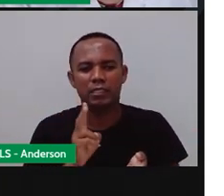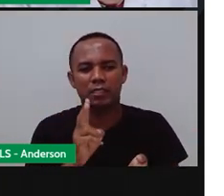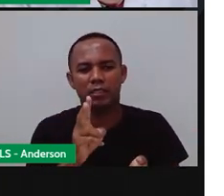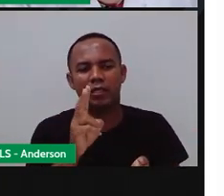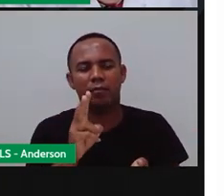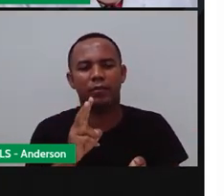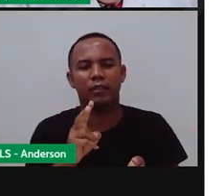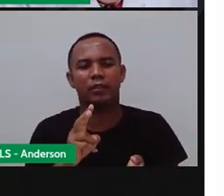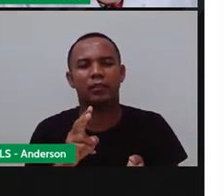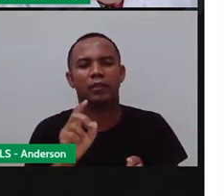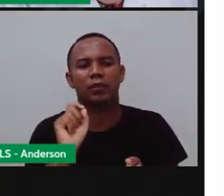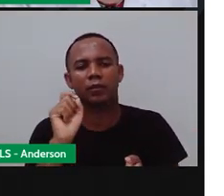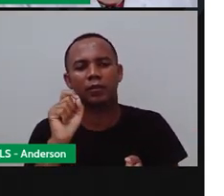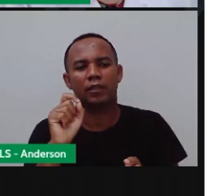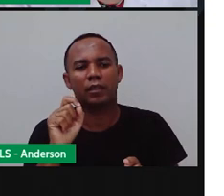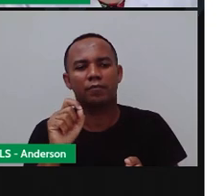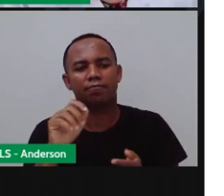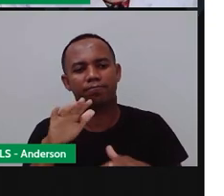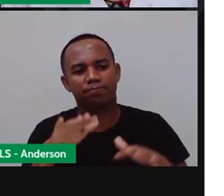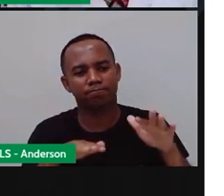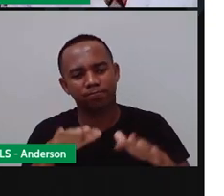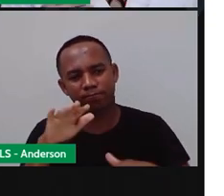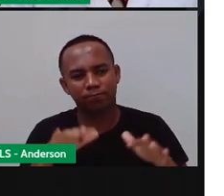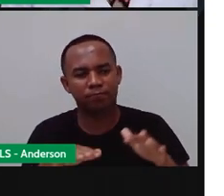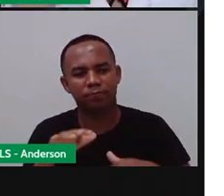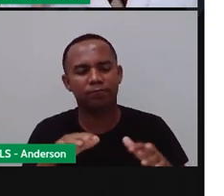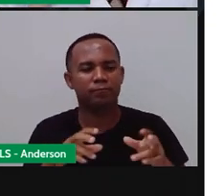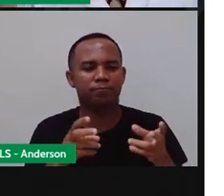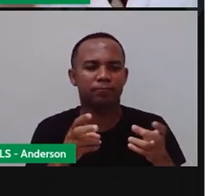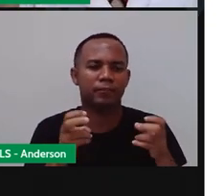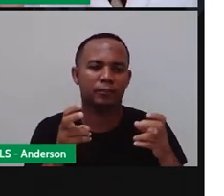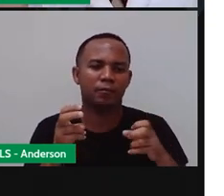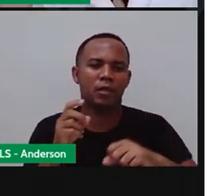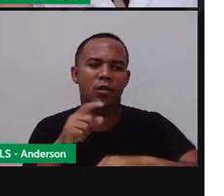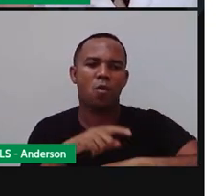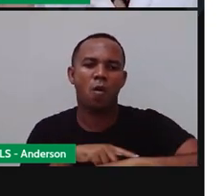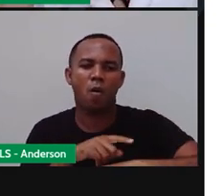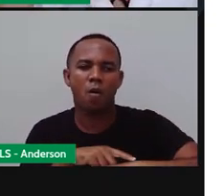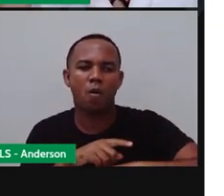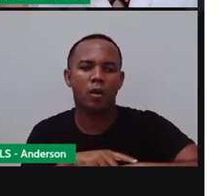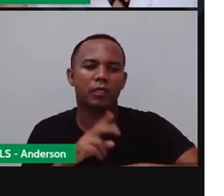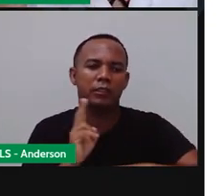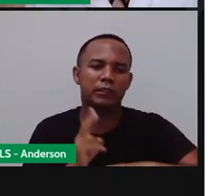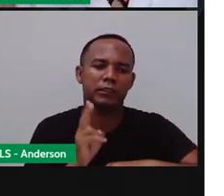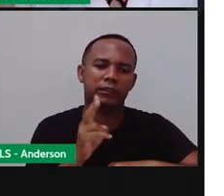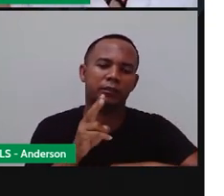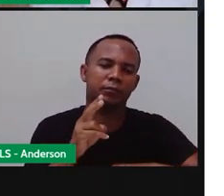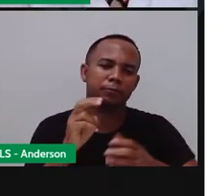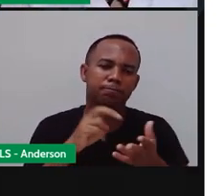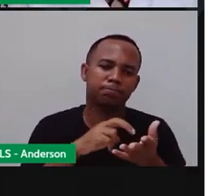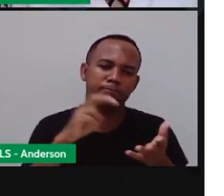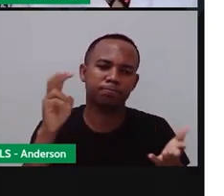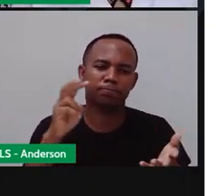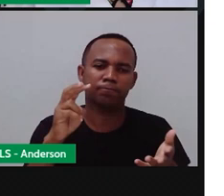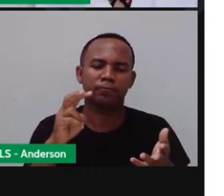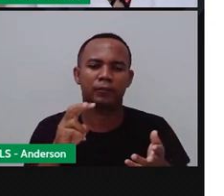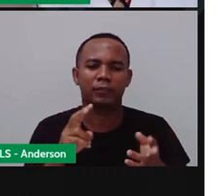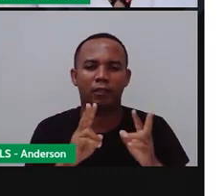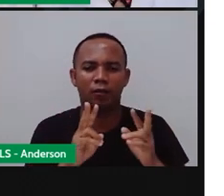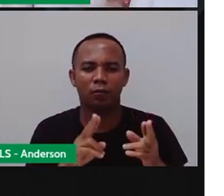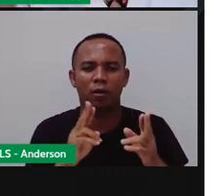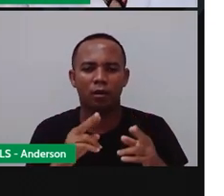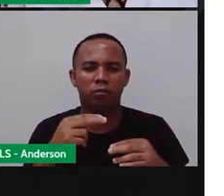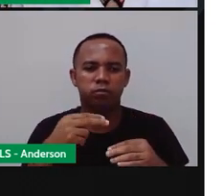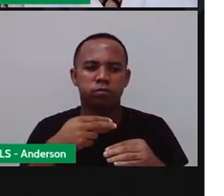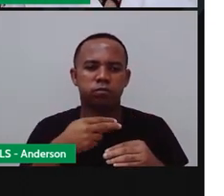a intervalos de tempos regulares. Então, o homem percebeu que o sol, ele nascia todos os dias. E que todos os dias, aquela sombra,